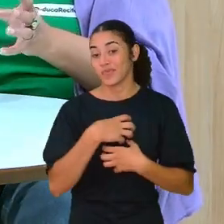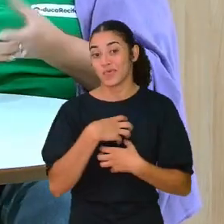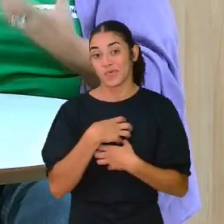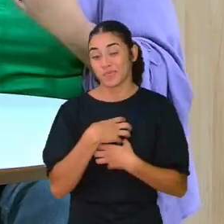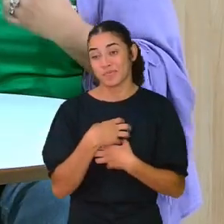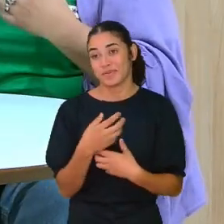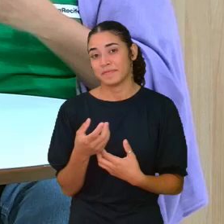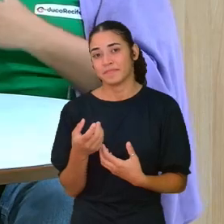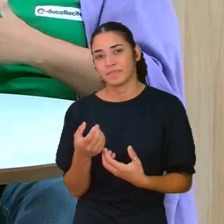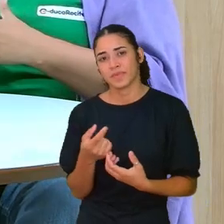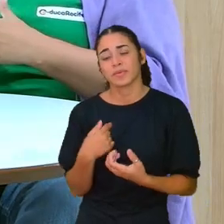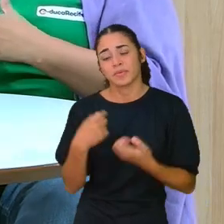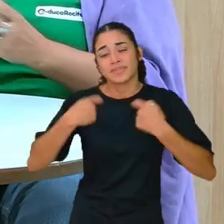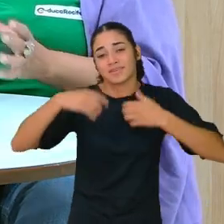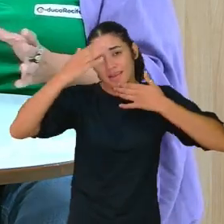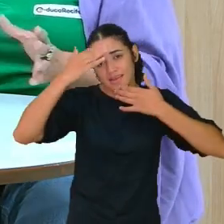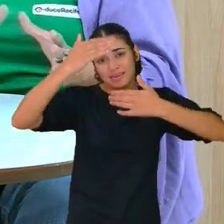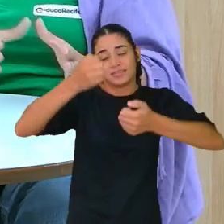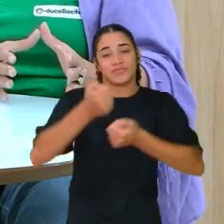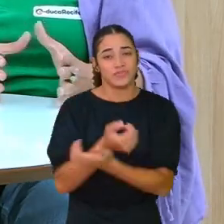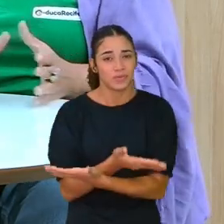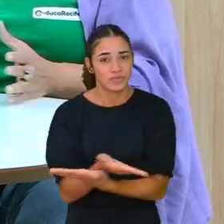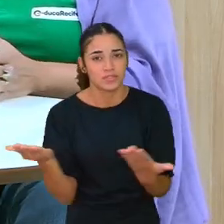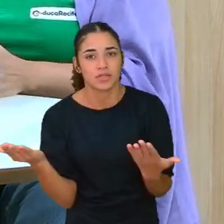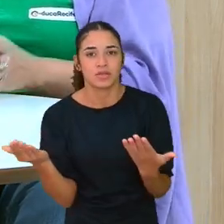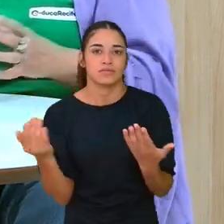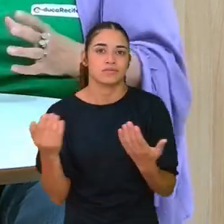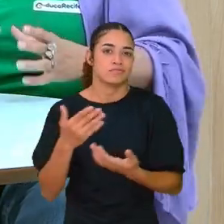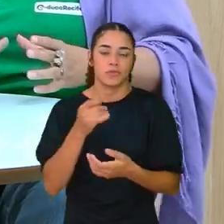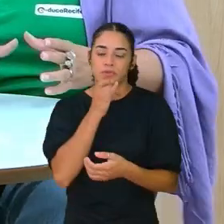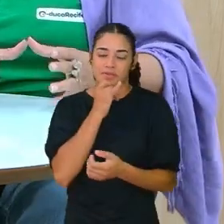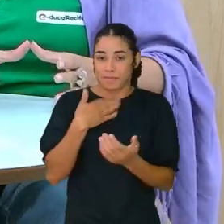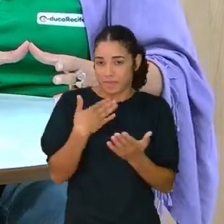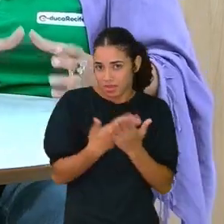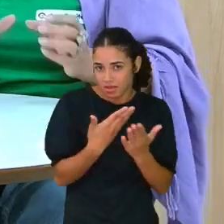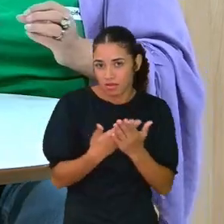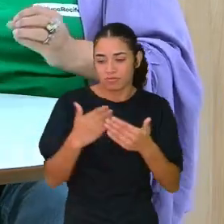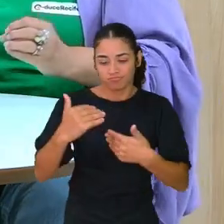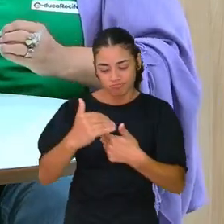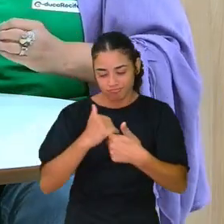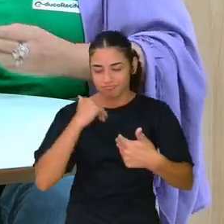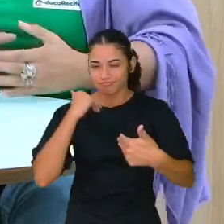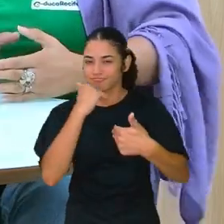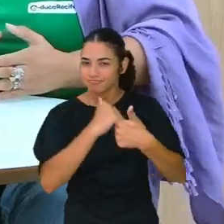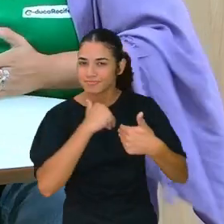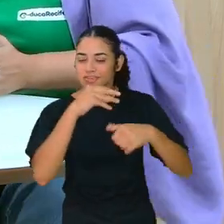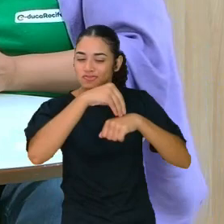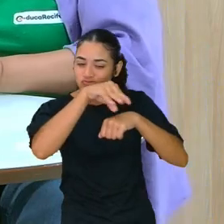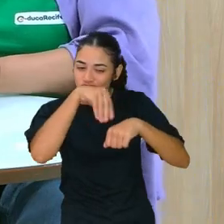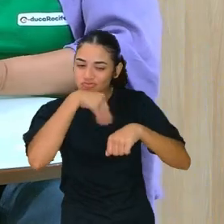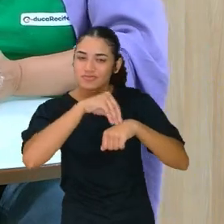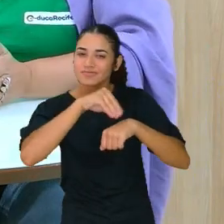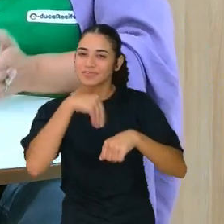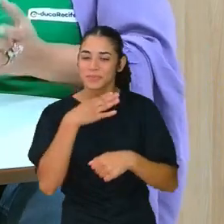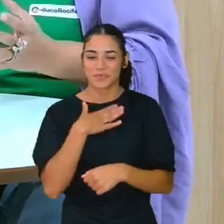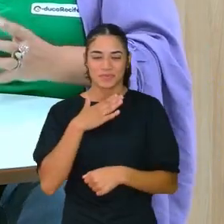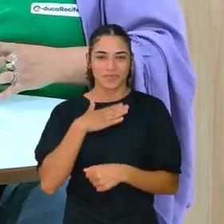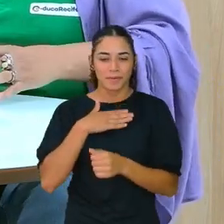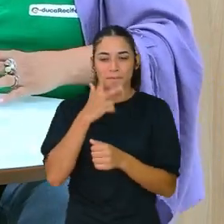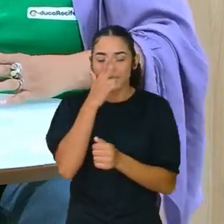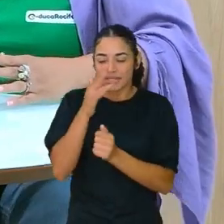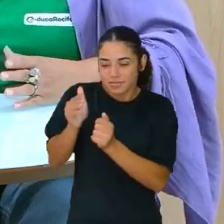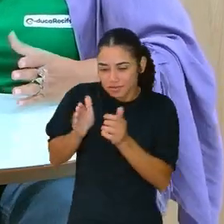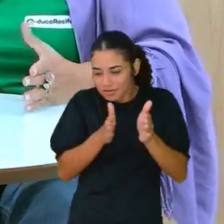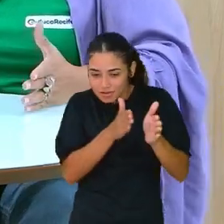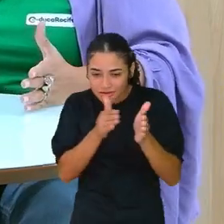eu só tenho que agradecer a vocês, que estão, cada aula minha, me orientam, né? Me levando naquele caminho para